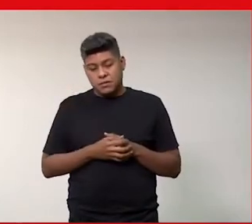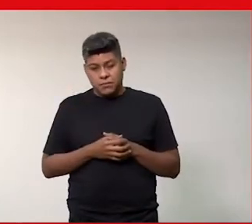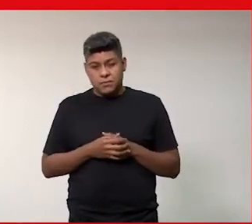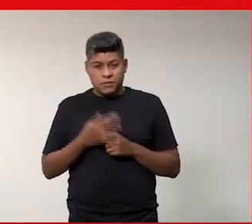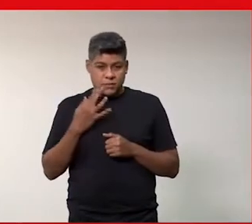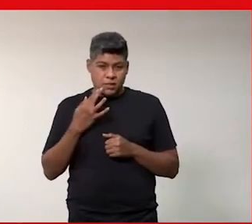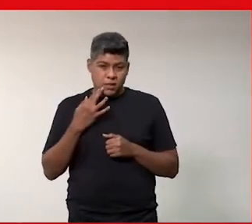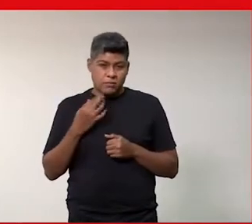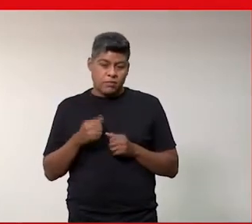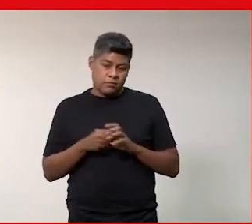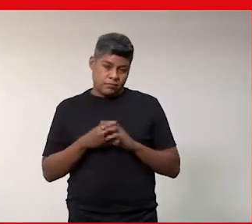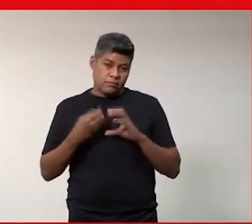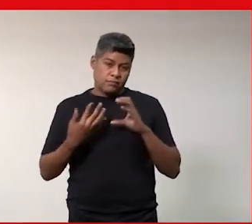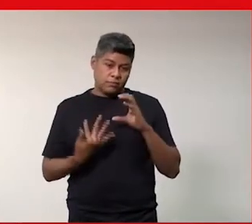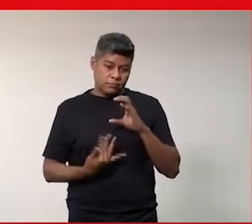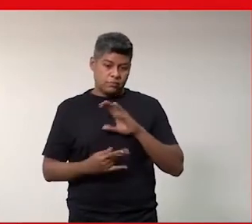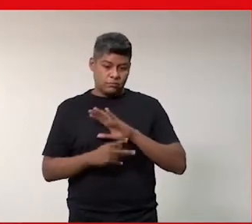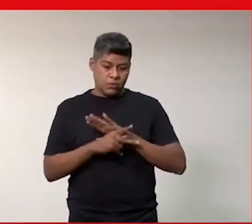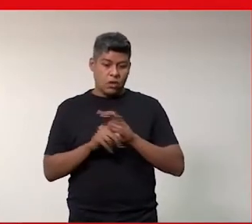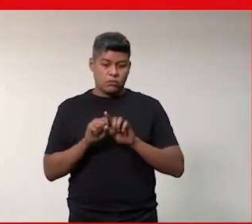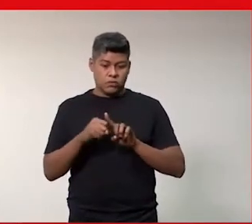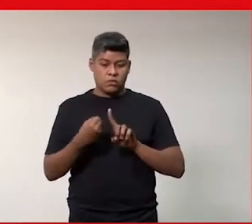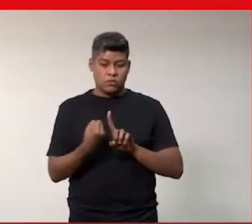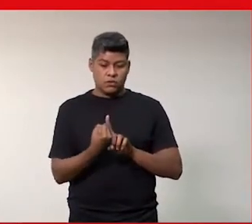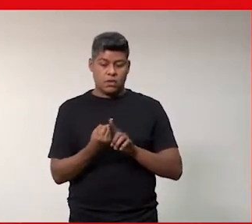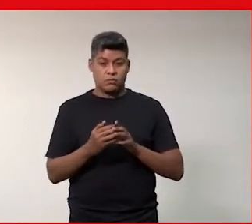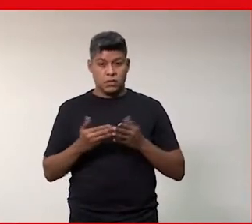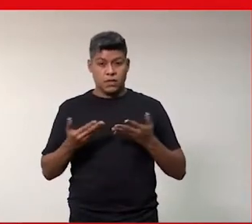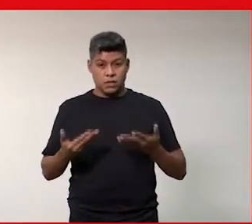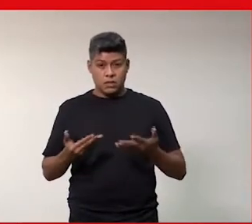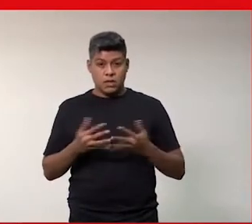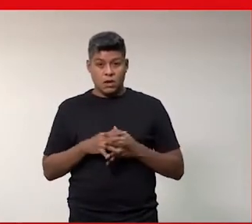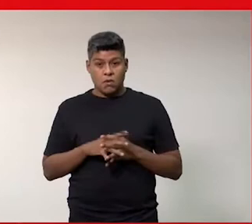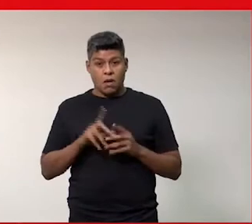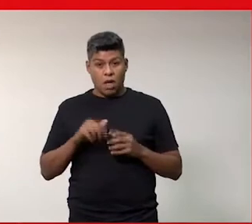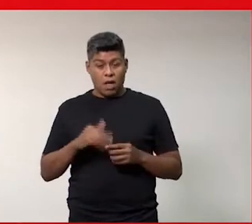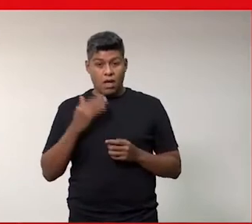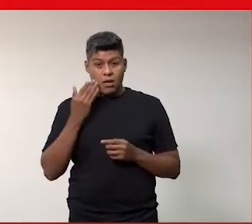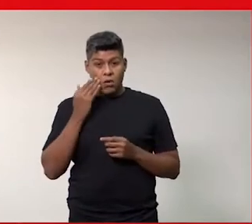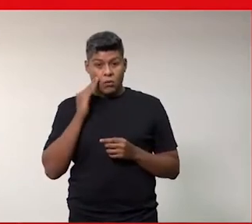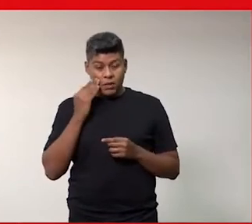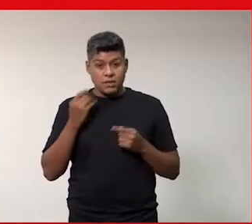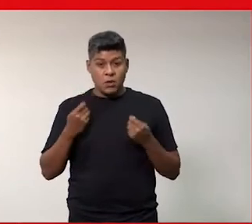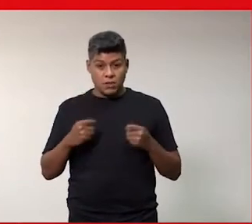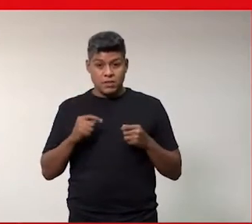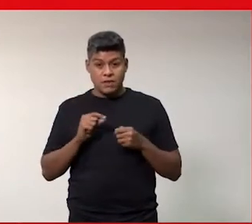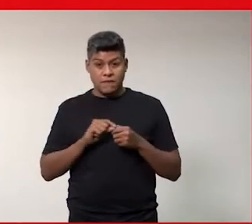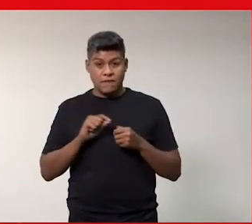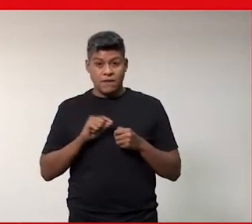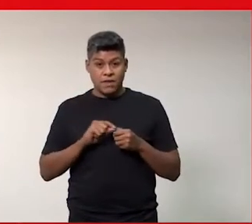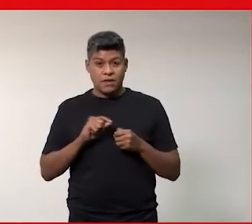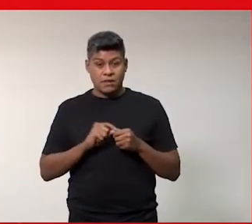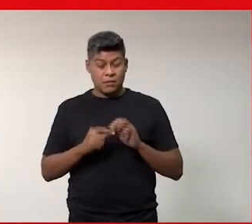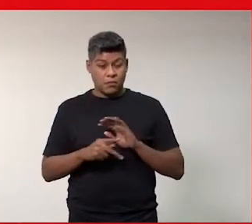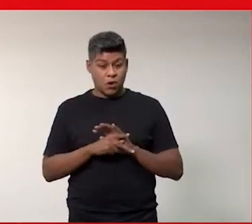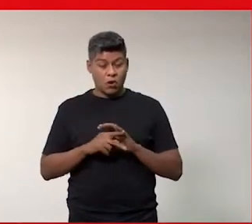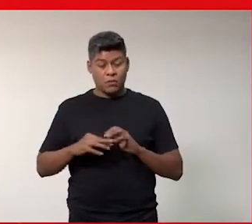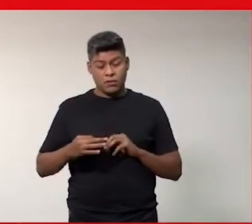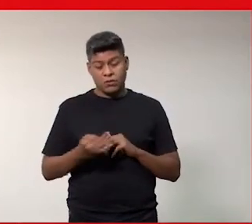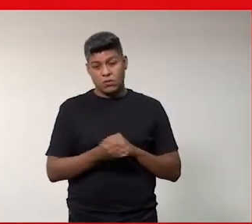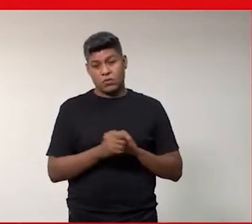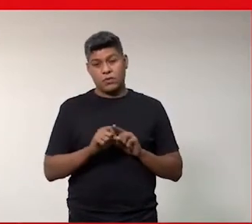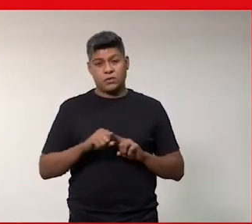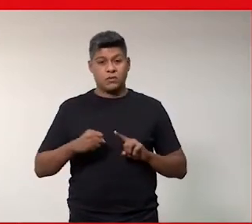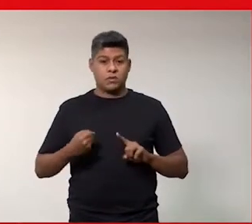nesses estereótipos, nesses papéis sociais. Então, essa compreensão tem que ser feita e tem que ser feita por toda a sociedade.